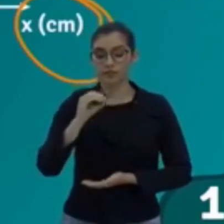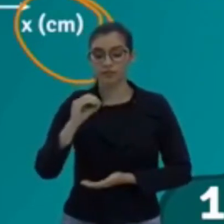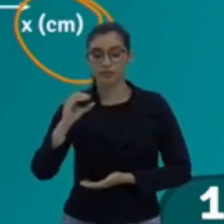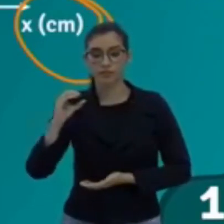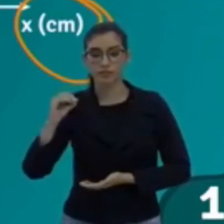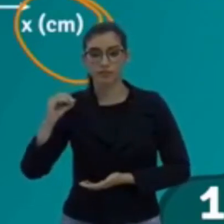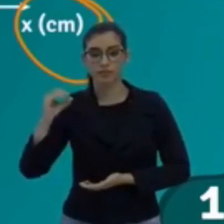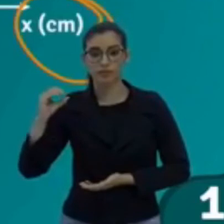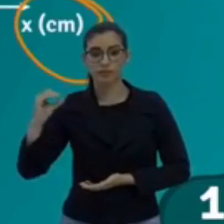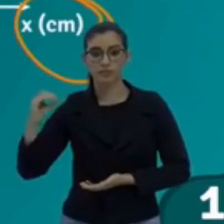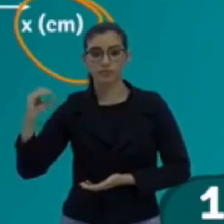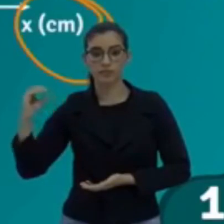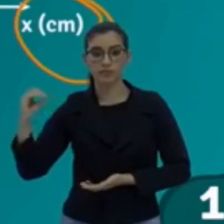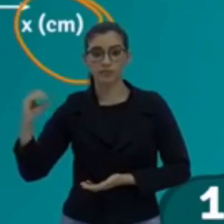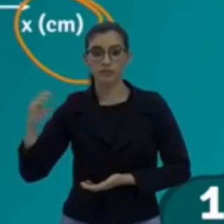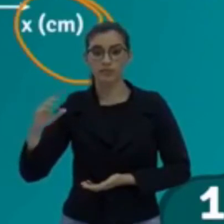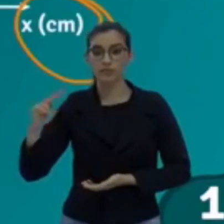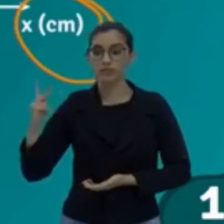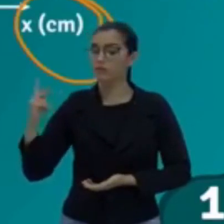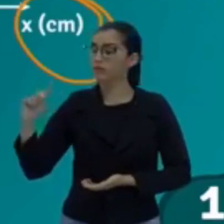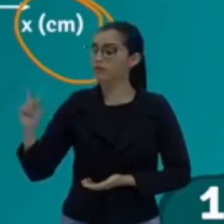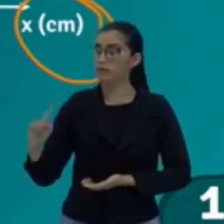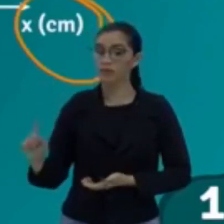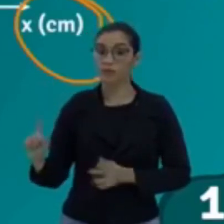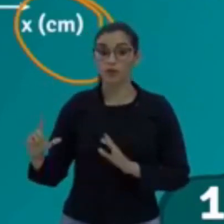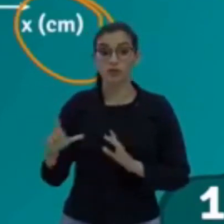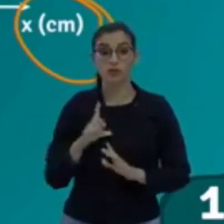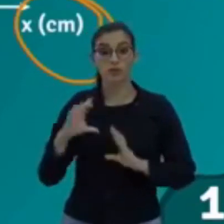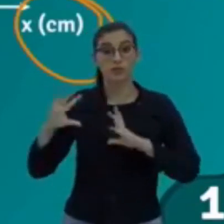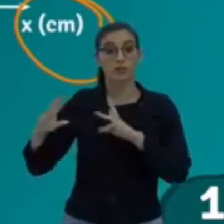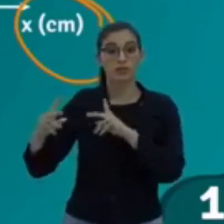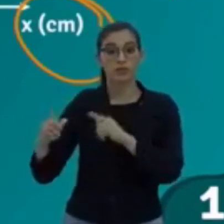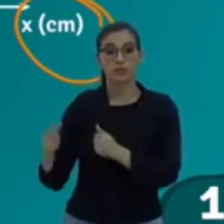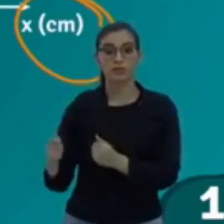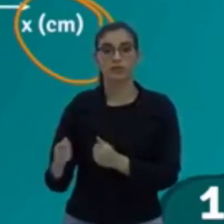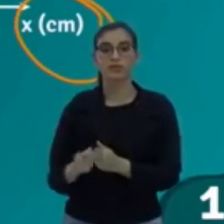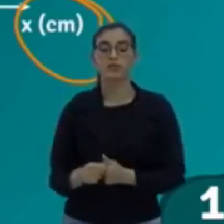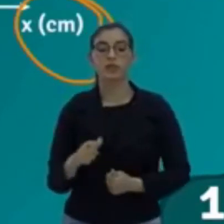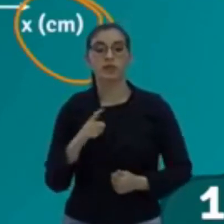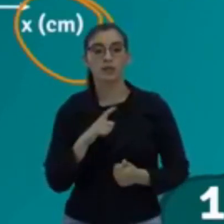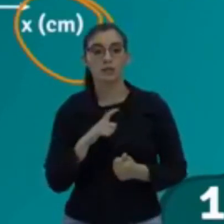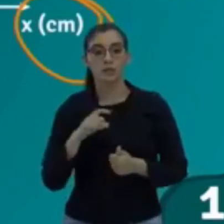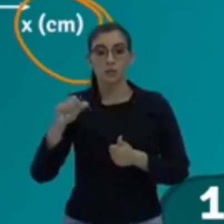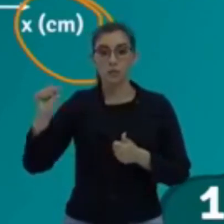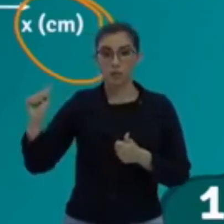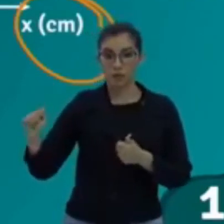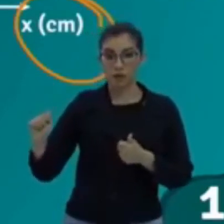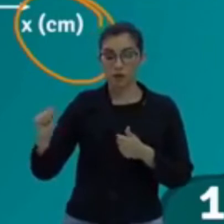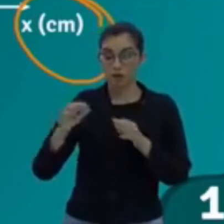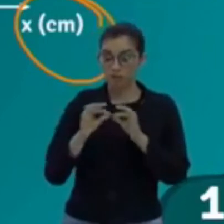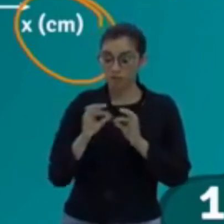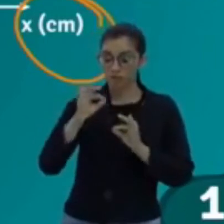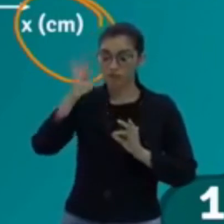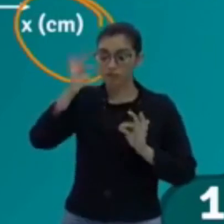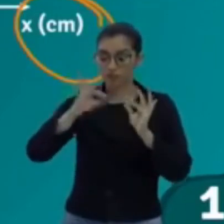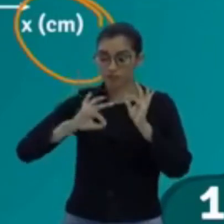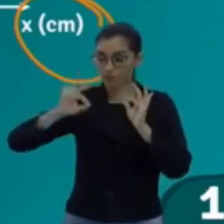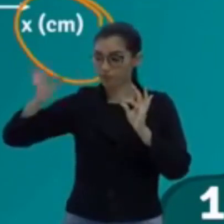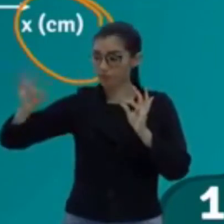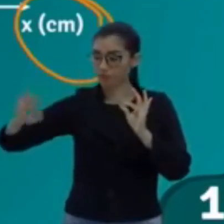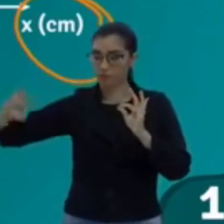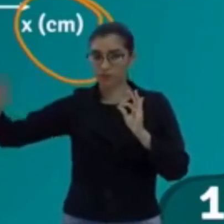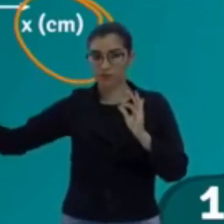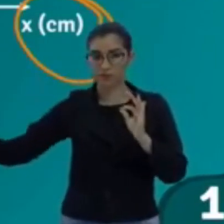mil. Então, já tem no todo. Amplitude, comprimento de onda e